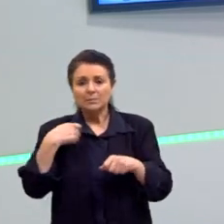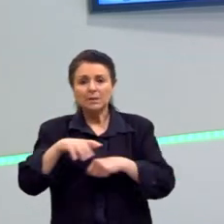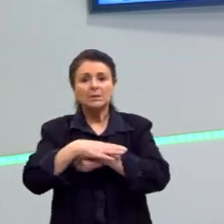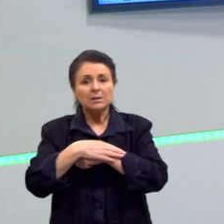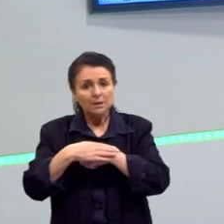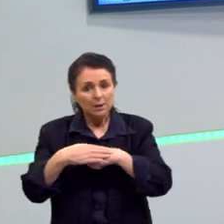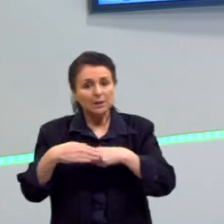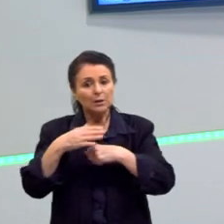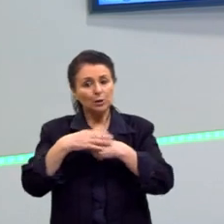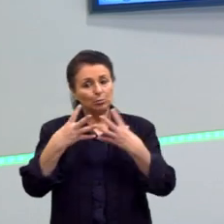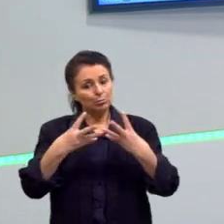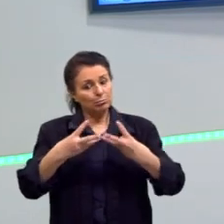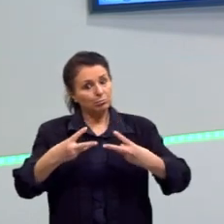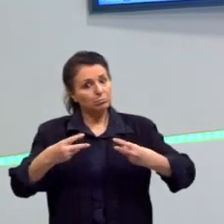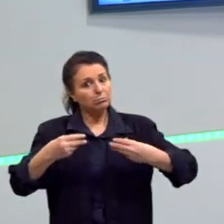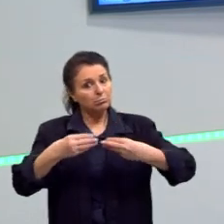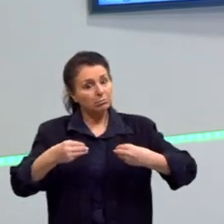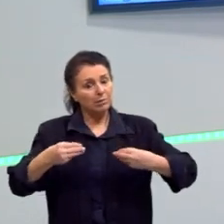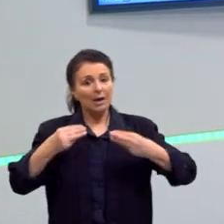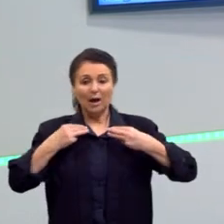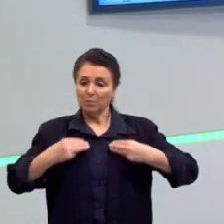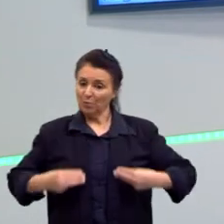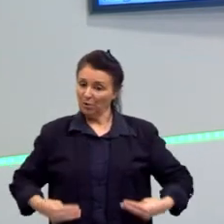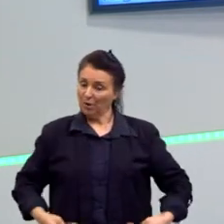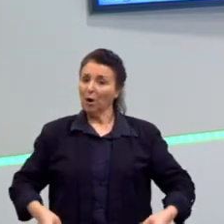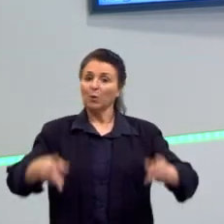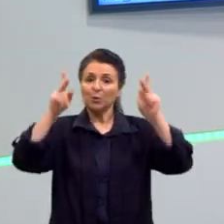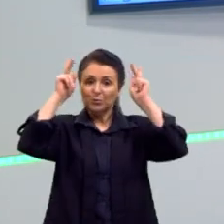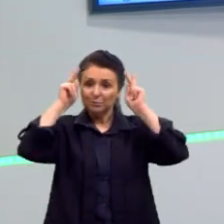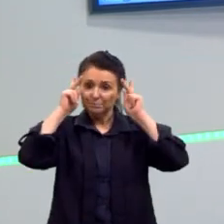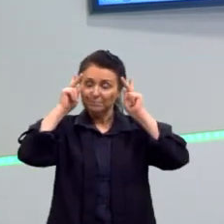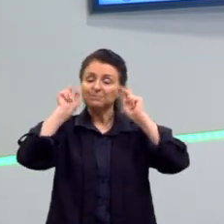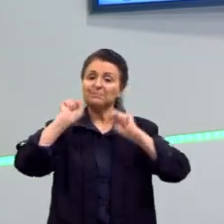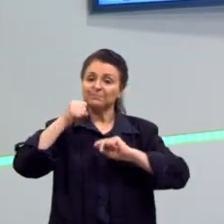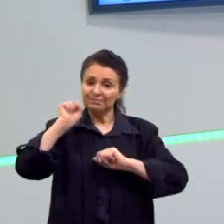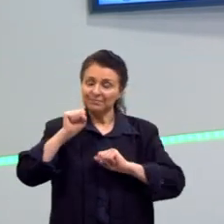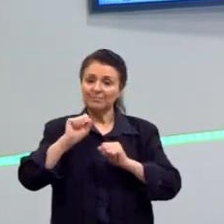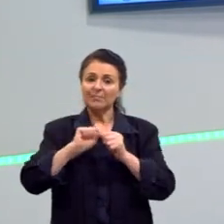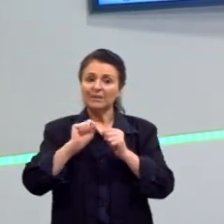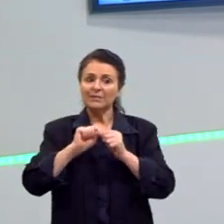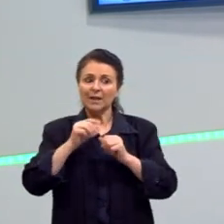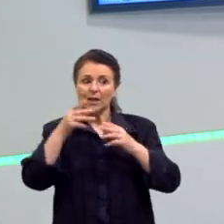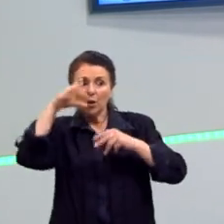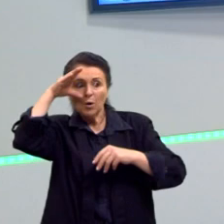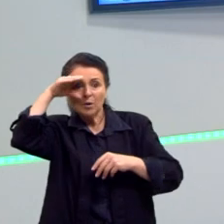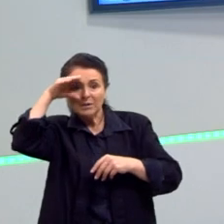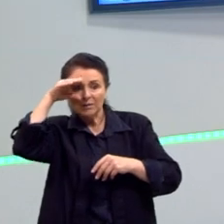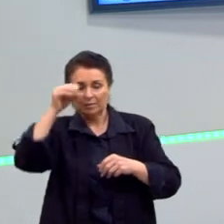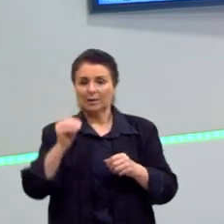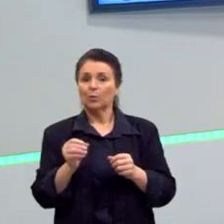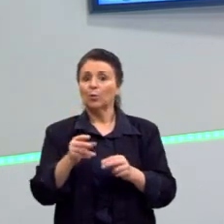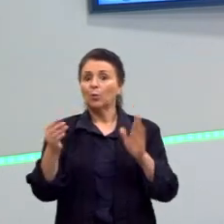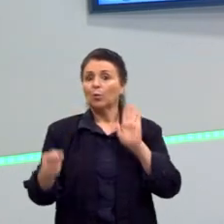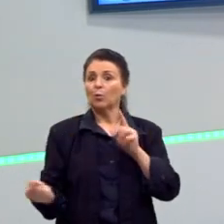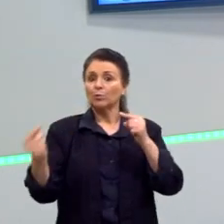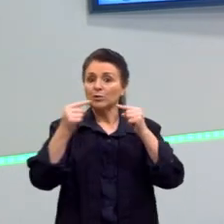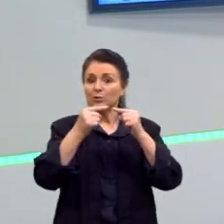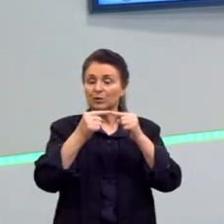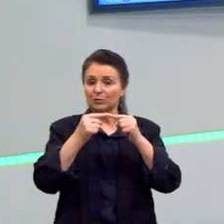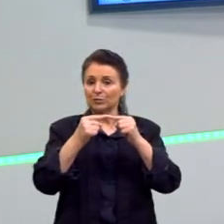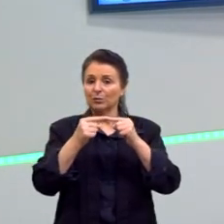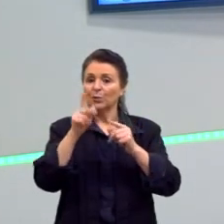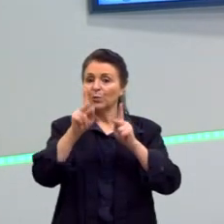ser ameno, aquela moral principesca, o príncipe deveria agir assim para manter o povo unido e leal.